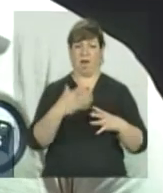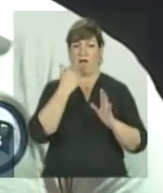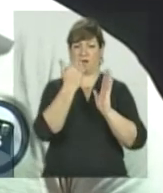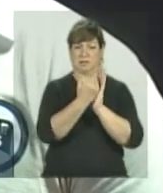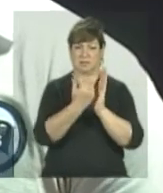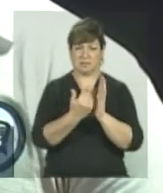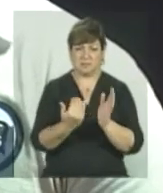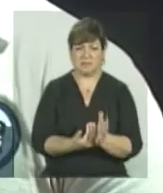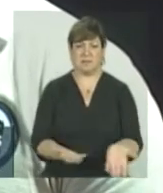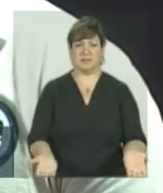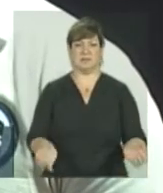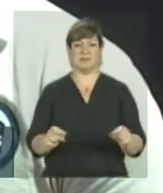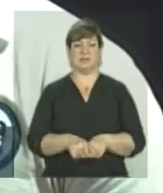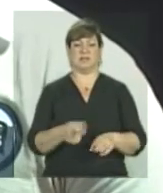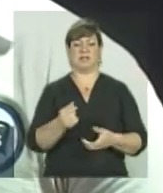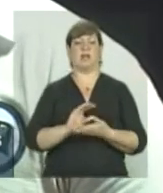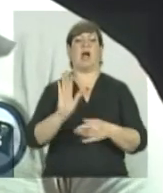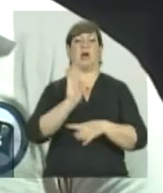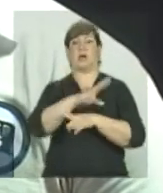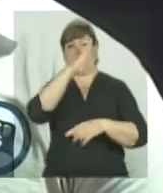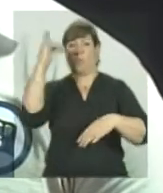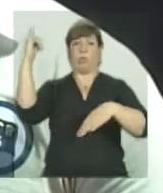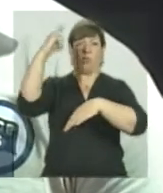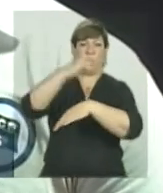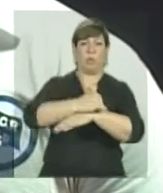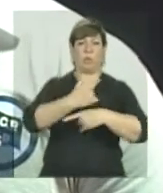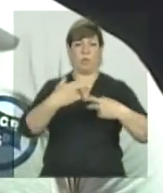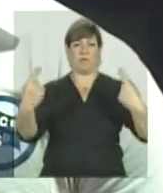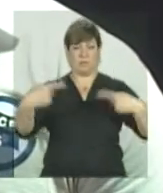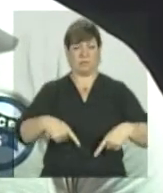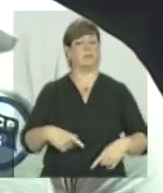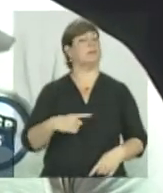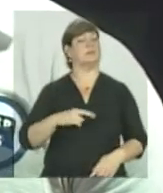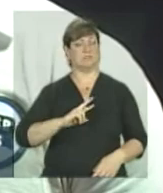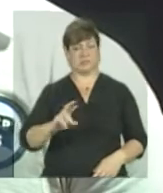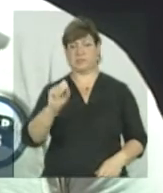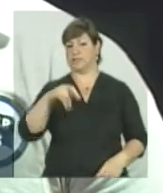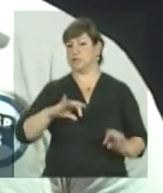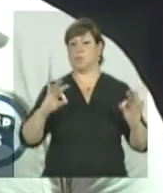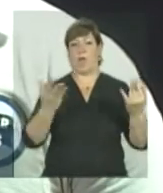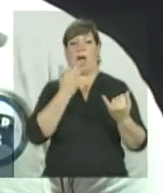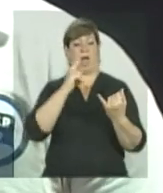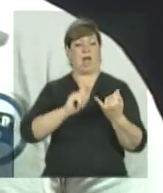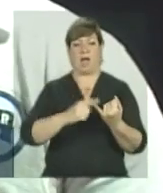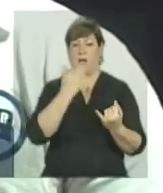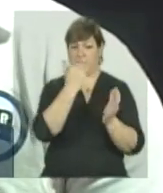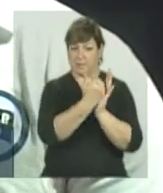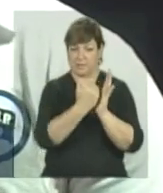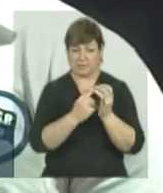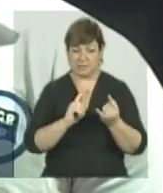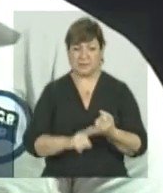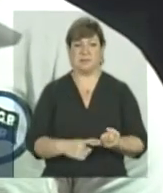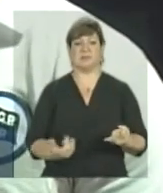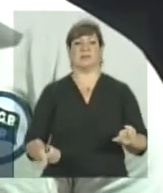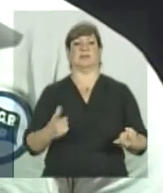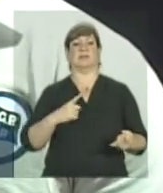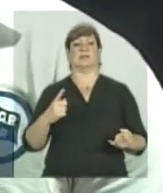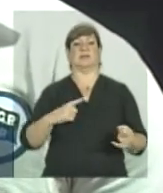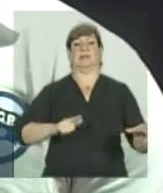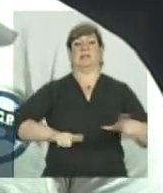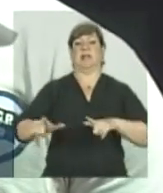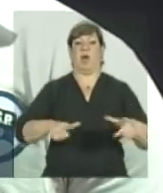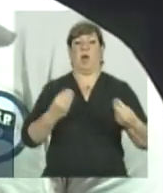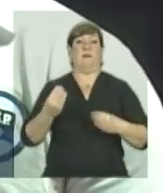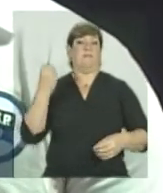Esses recursos também servem para viagens, para competir? Servem para tudo, na verdade. Alimentação, estrutura de